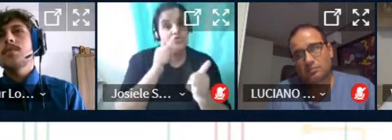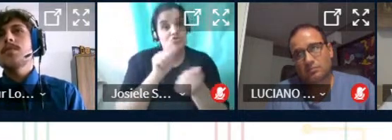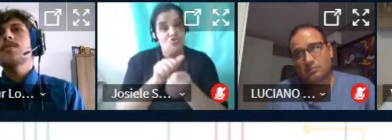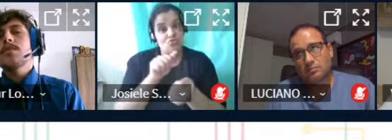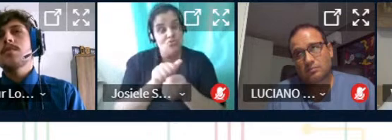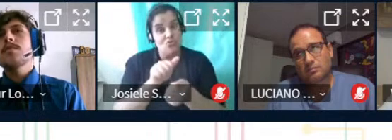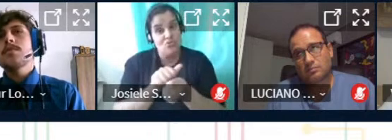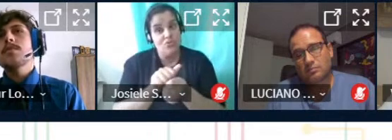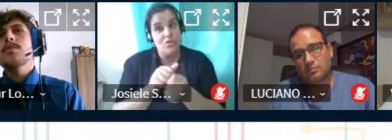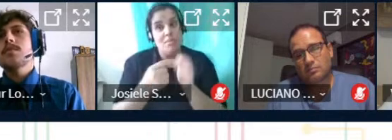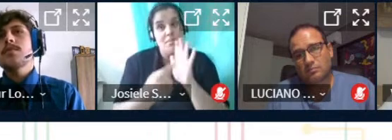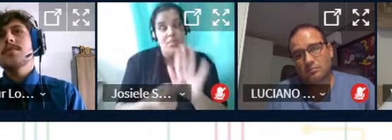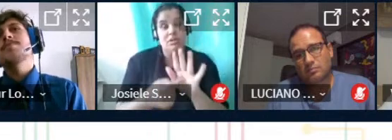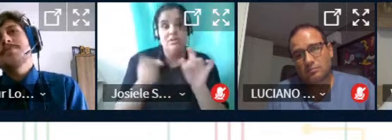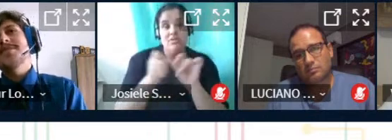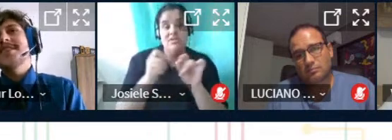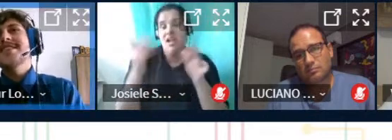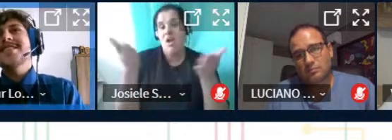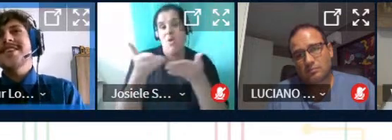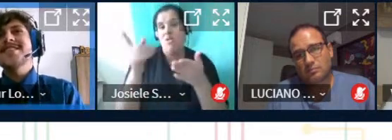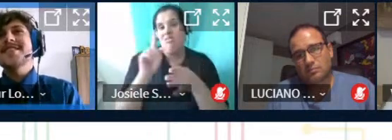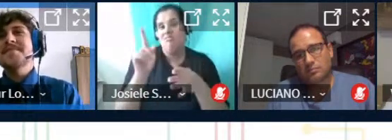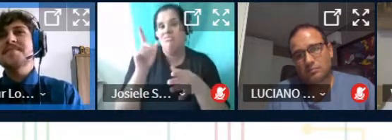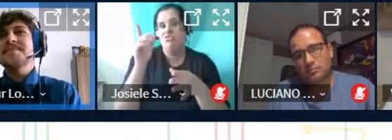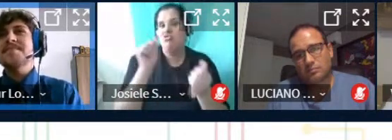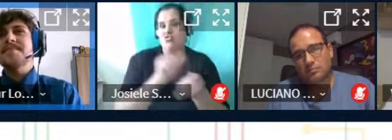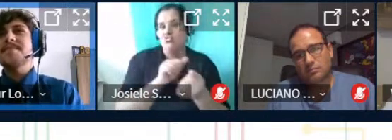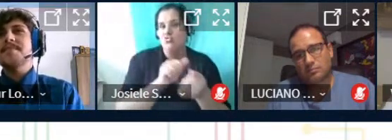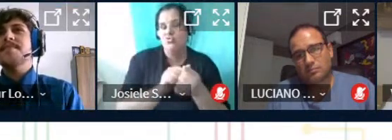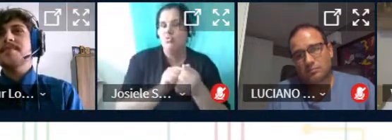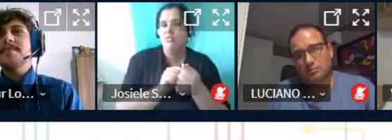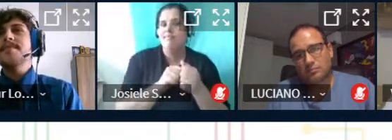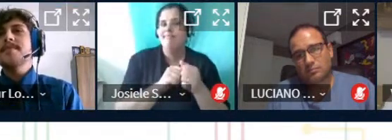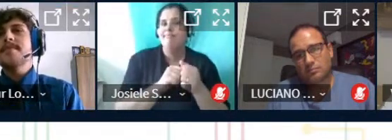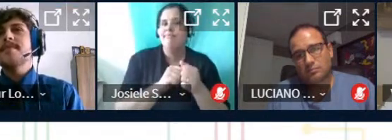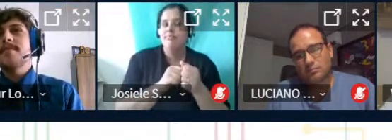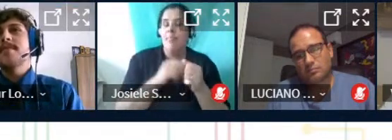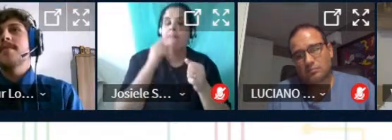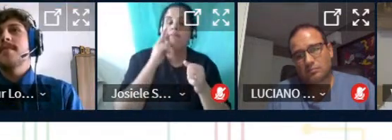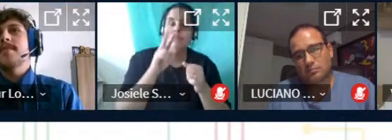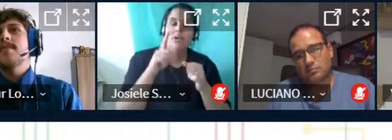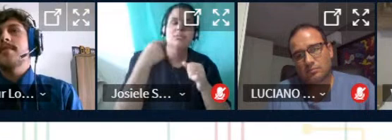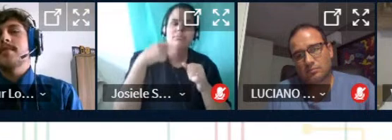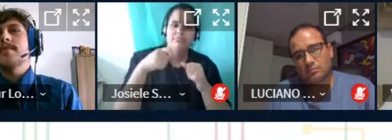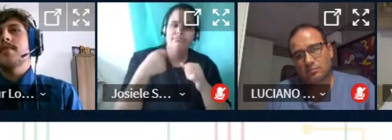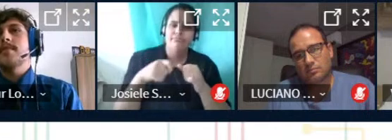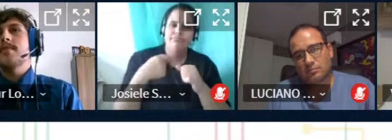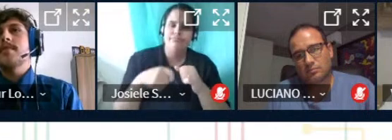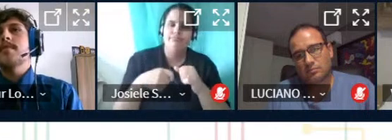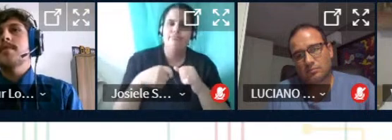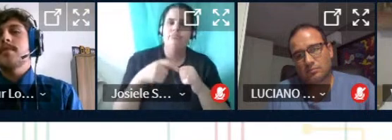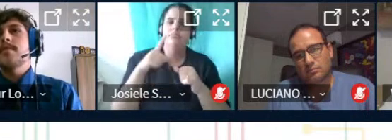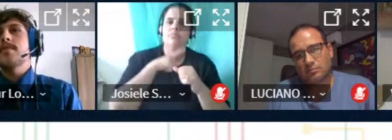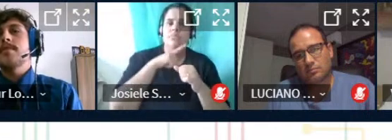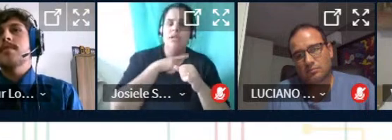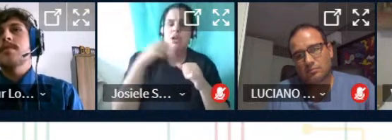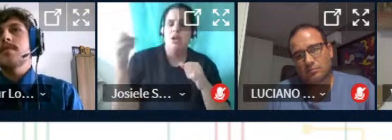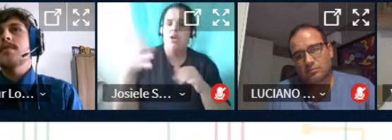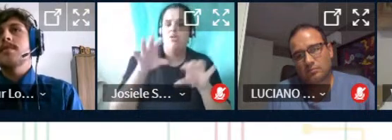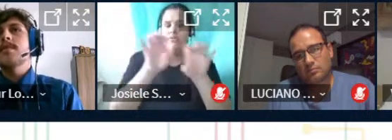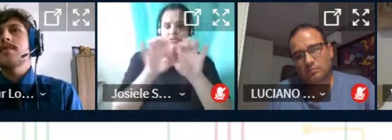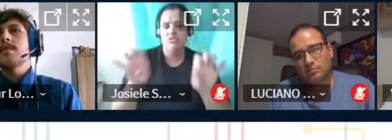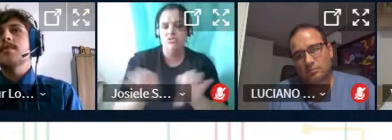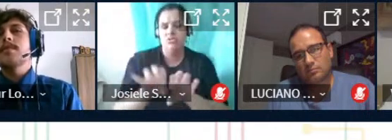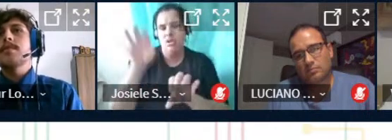mostrando como fazer e agora não se está não é então tem que se considerar todas as necessidades que advém dessa nova estrutura de